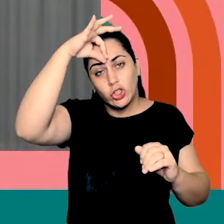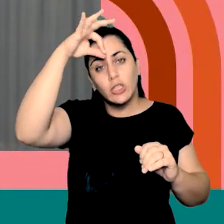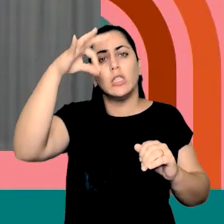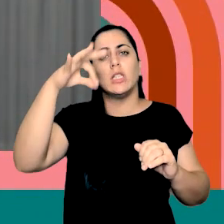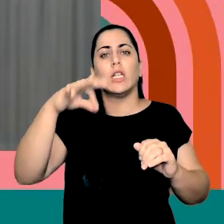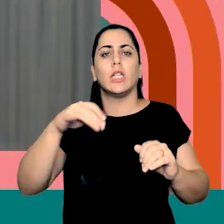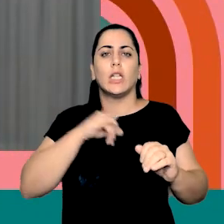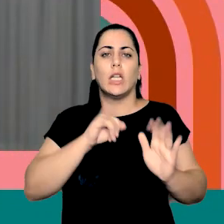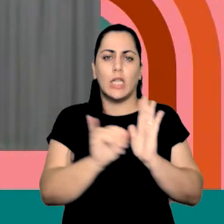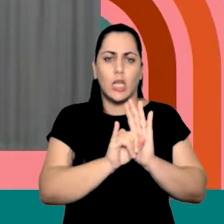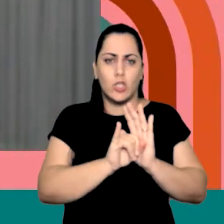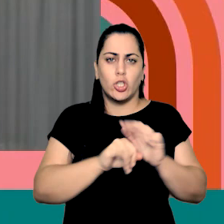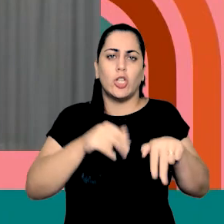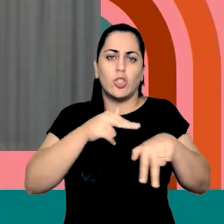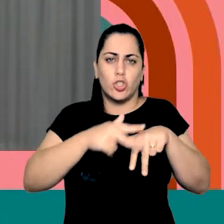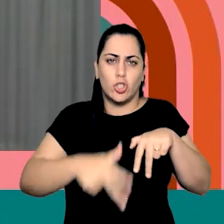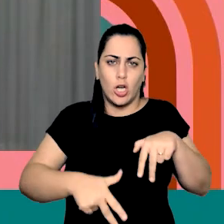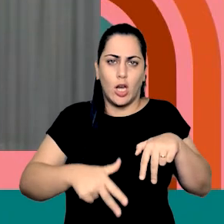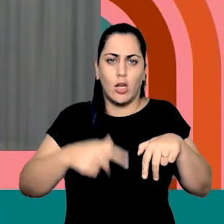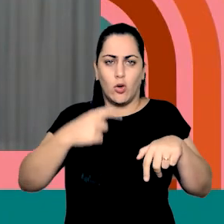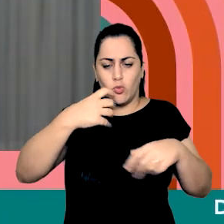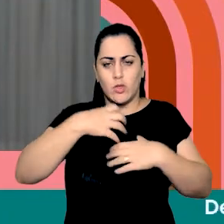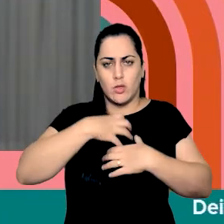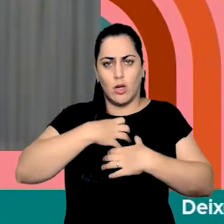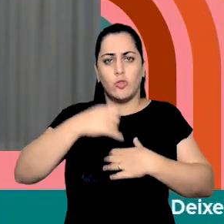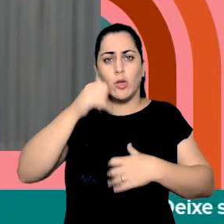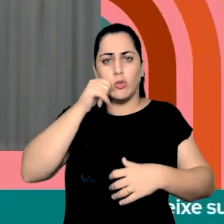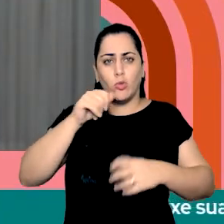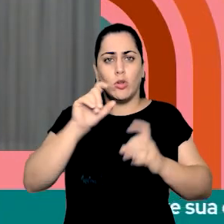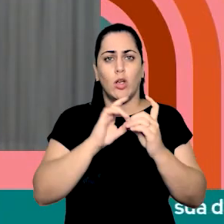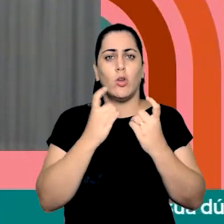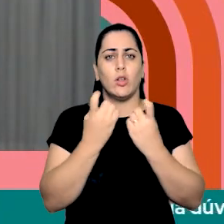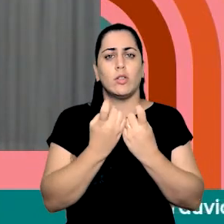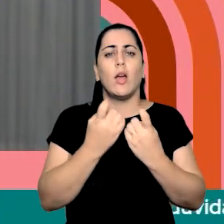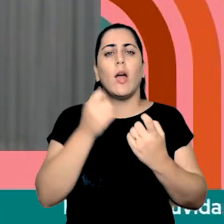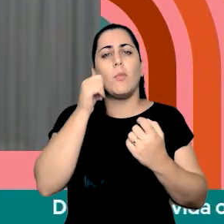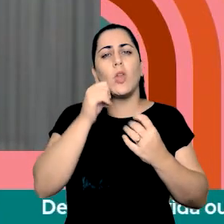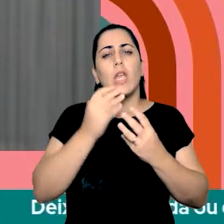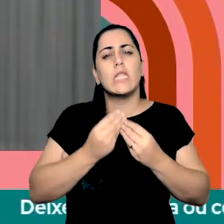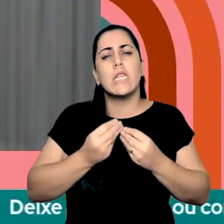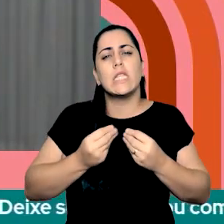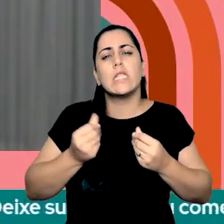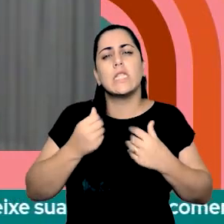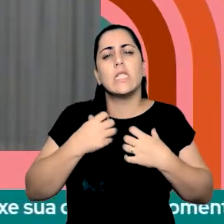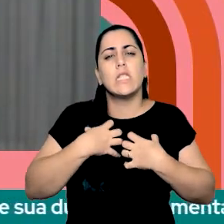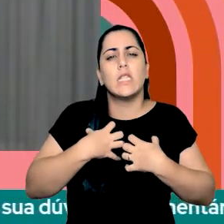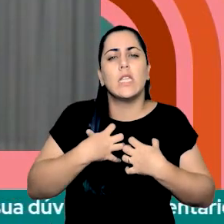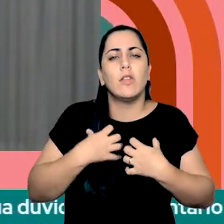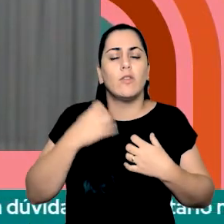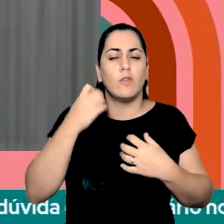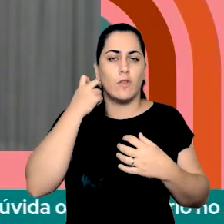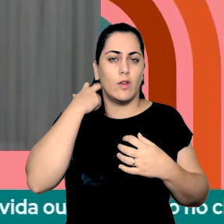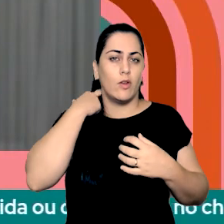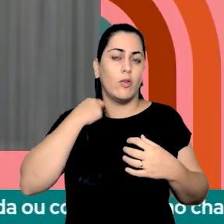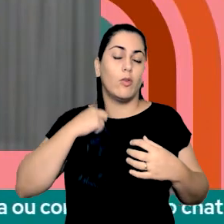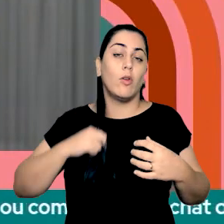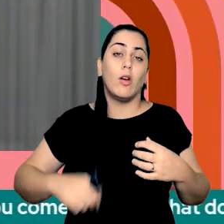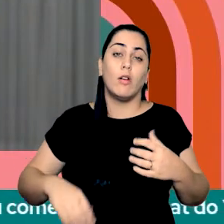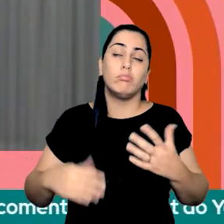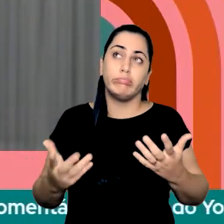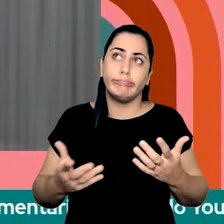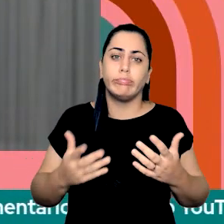gênero e essa orientação sexual, essa pessoa é uma pessoa sensível, uma pessoa que gosta